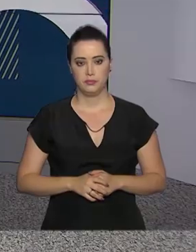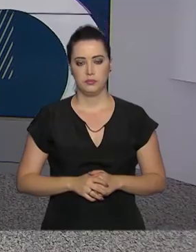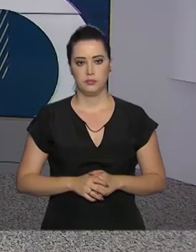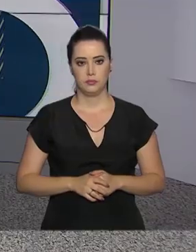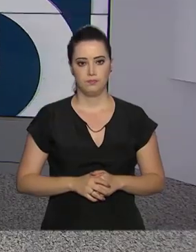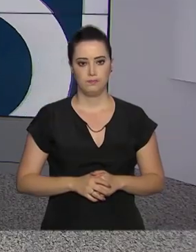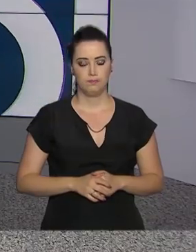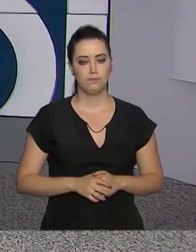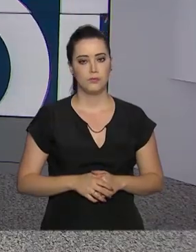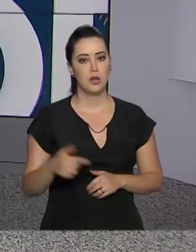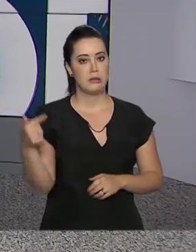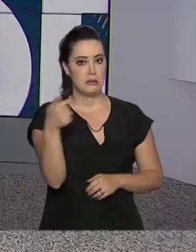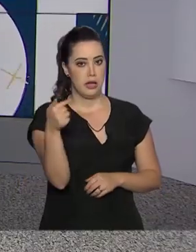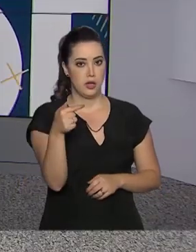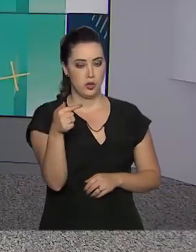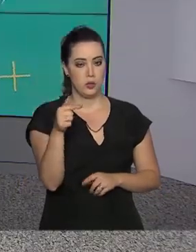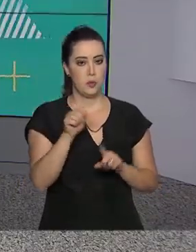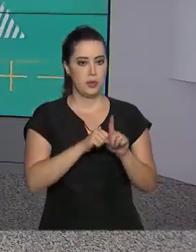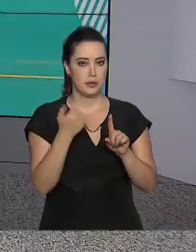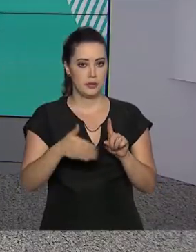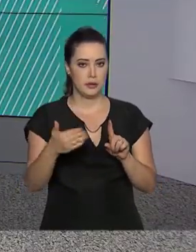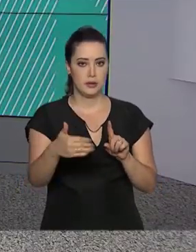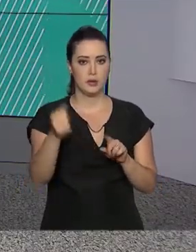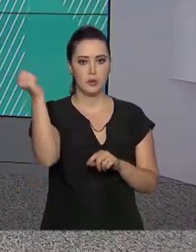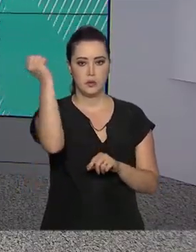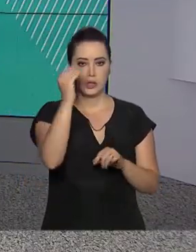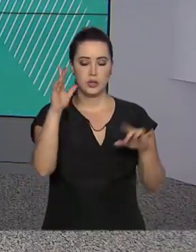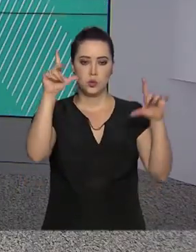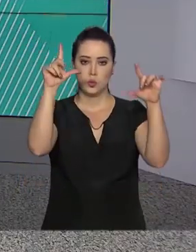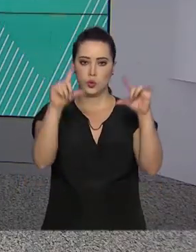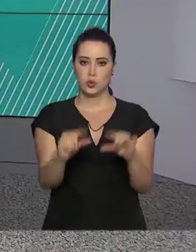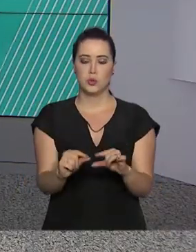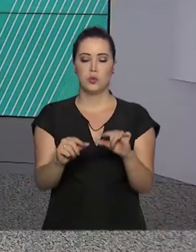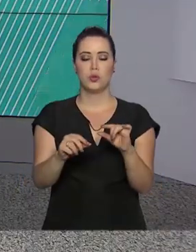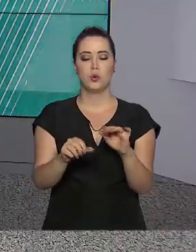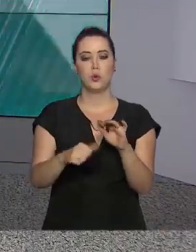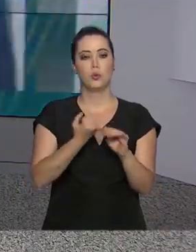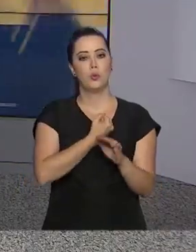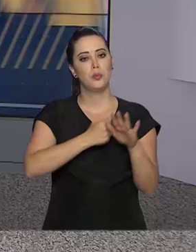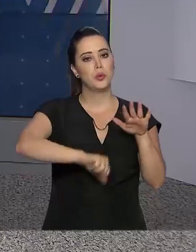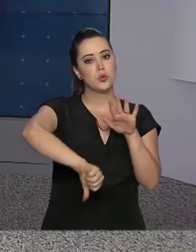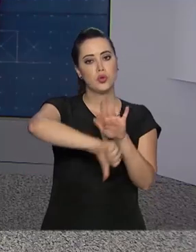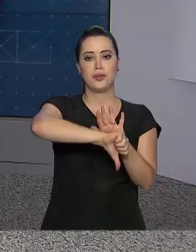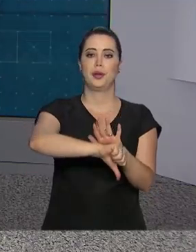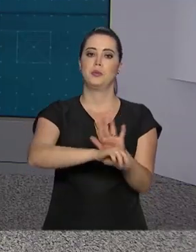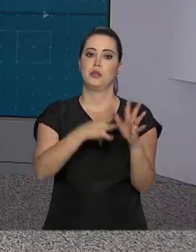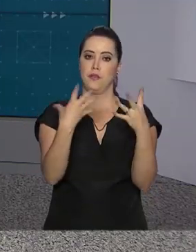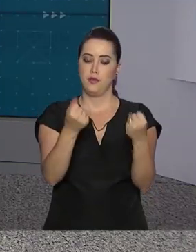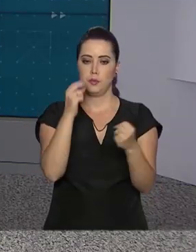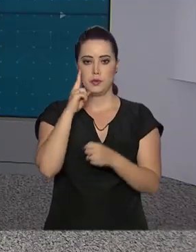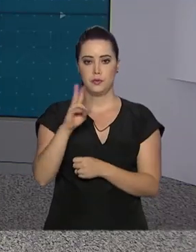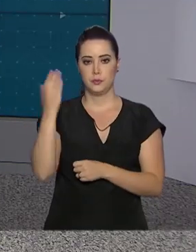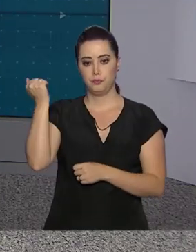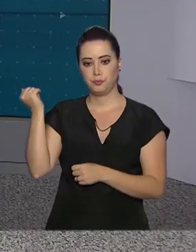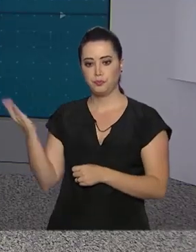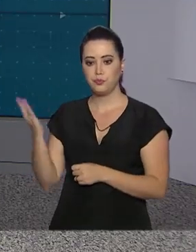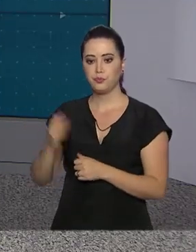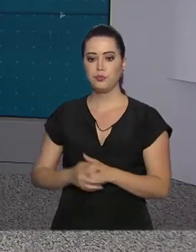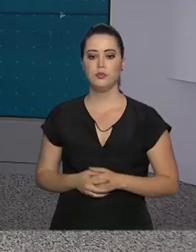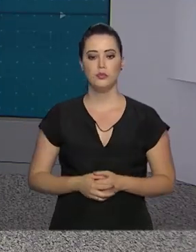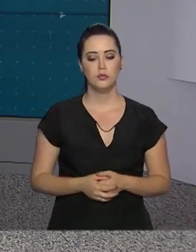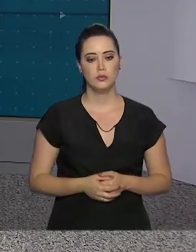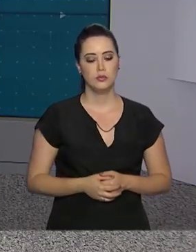Pelo sétimo mês seguido, o Brasil registrou queda nos índices de criminalidade. Vamos, então, ver os números aqui no telão.